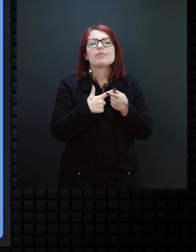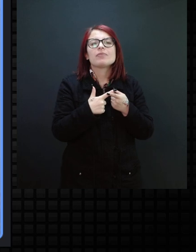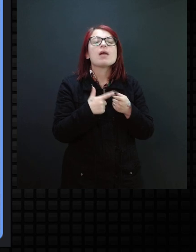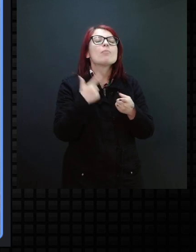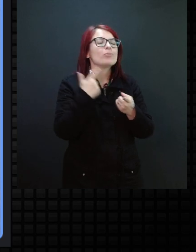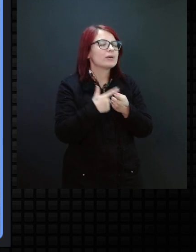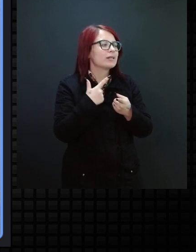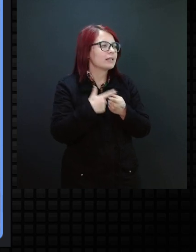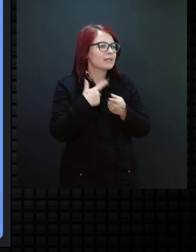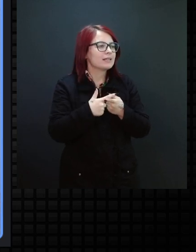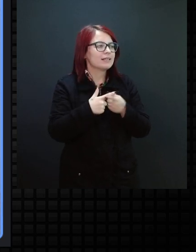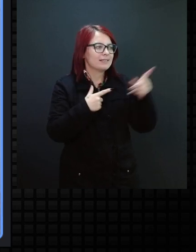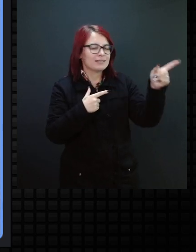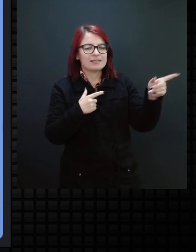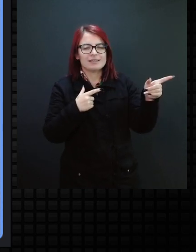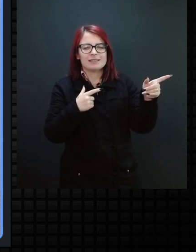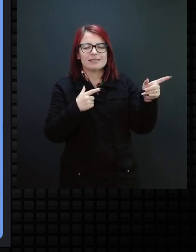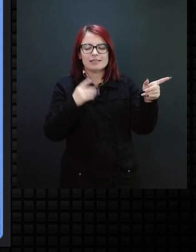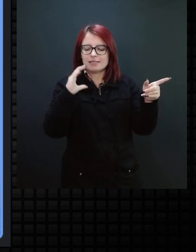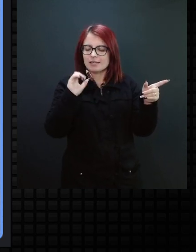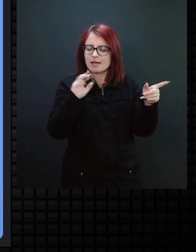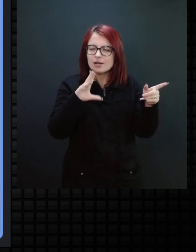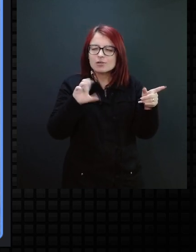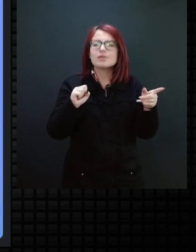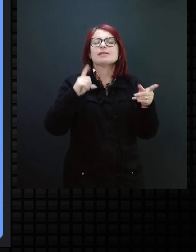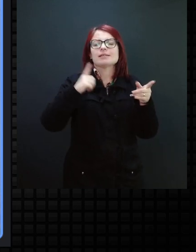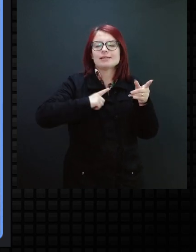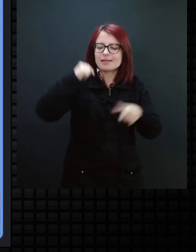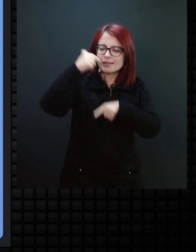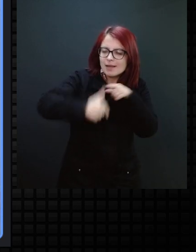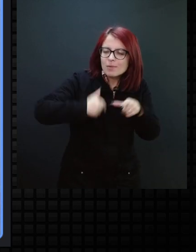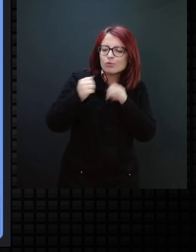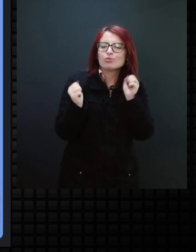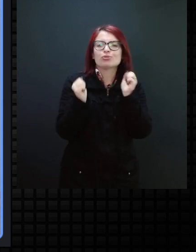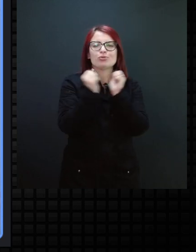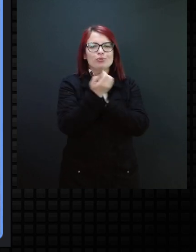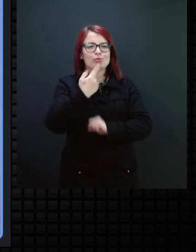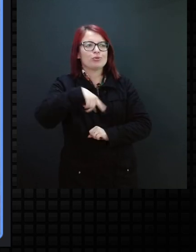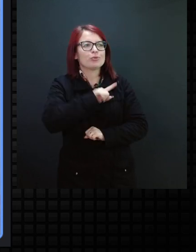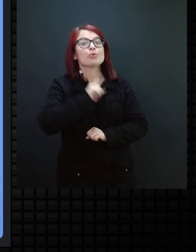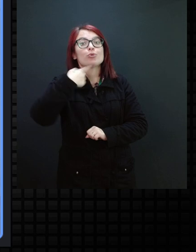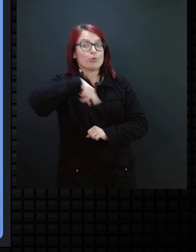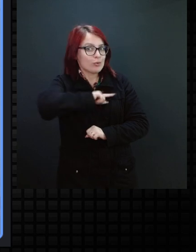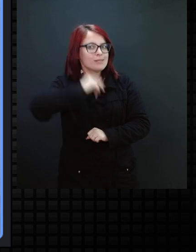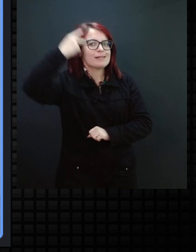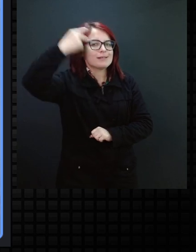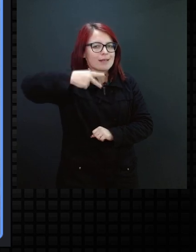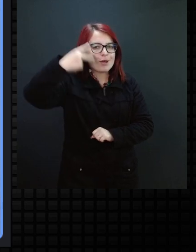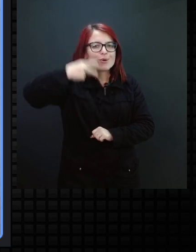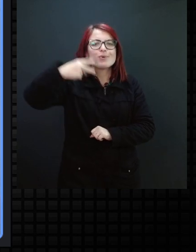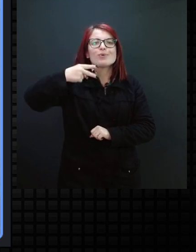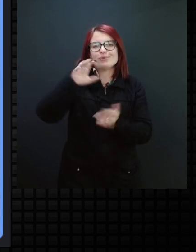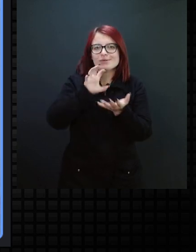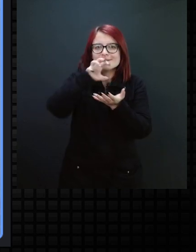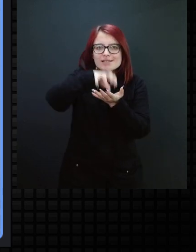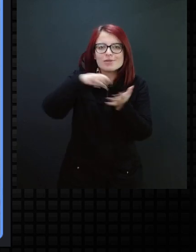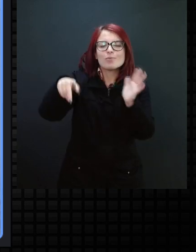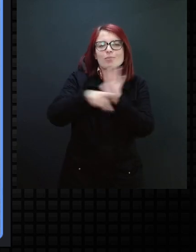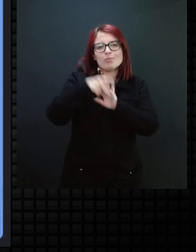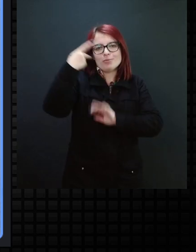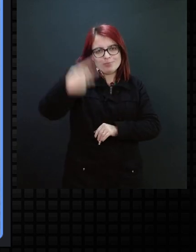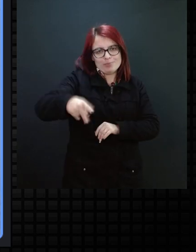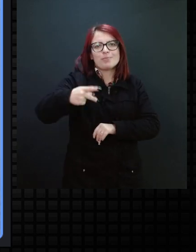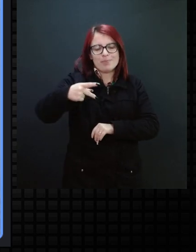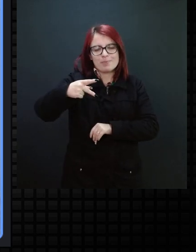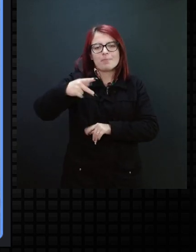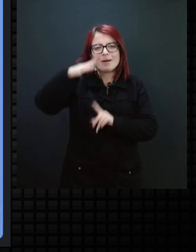Carlos iniciou todo esse processo conosco, nós somos o segundo centro do Paraná, né, nós só tínhamos em Curitiba, e